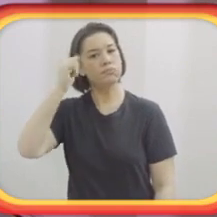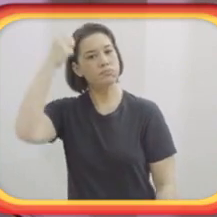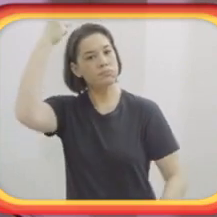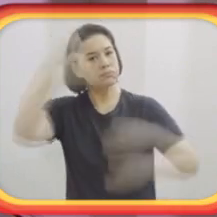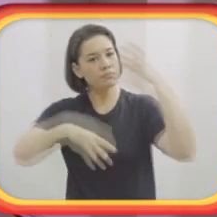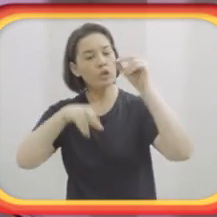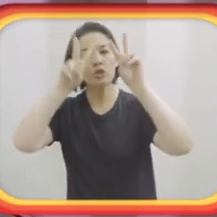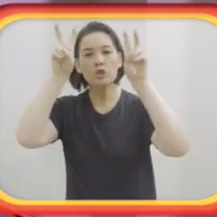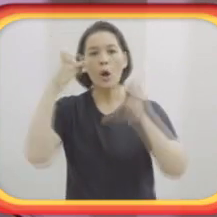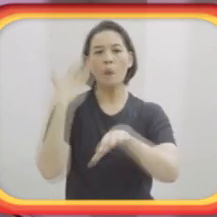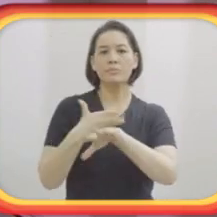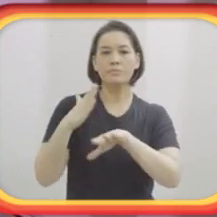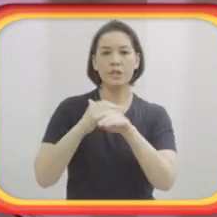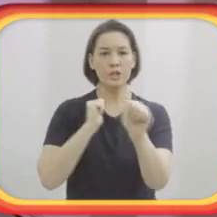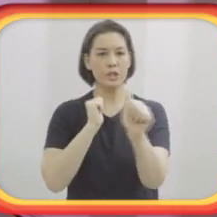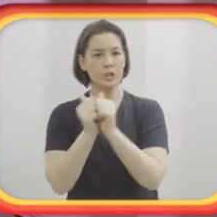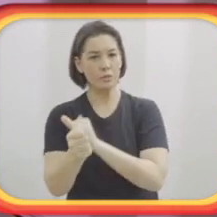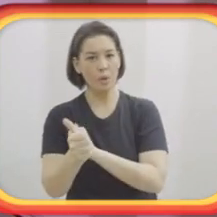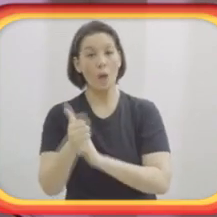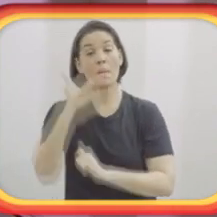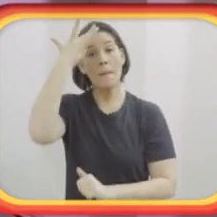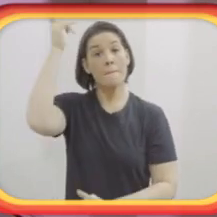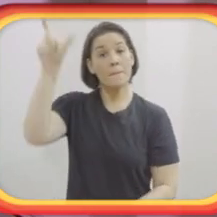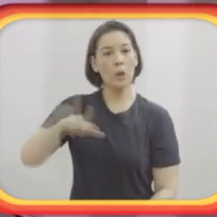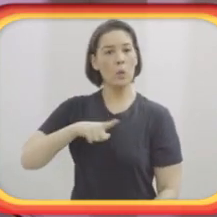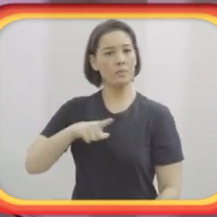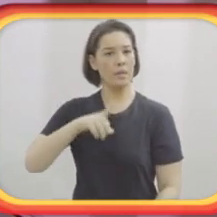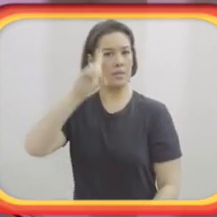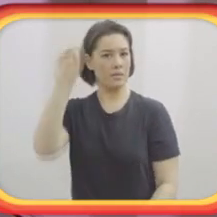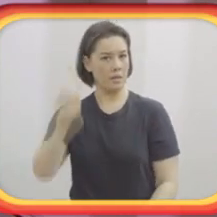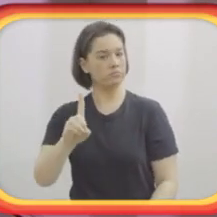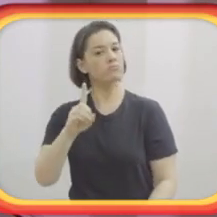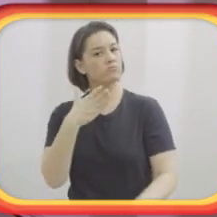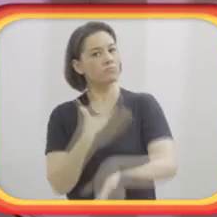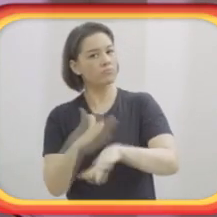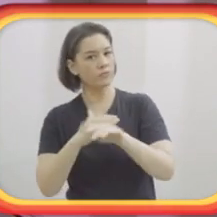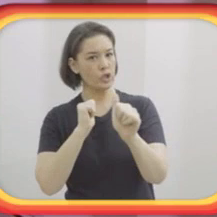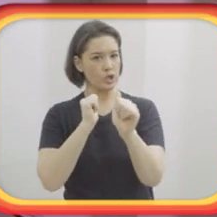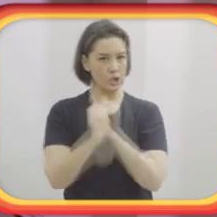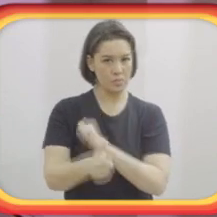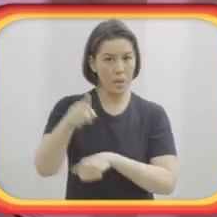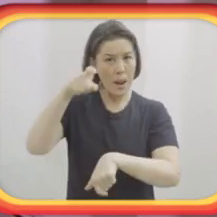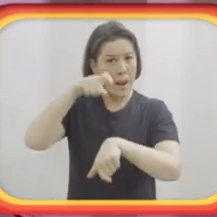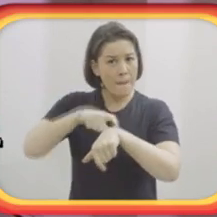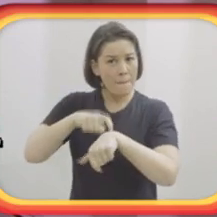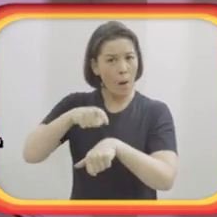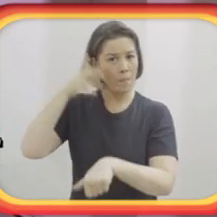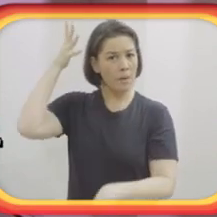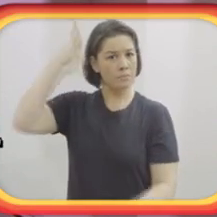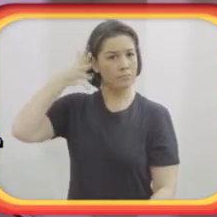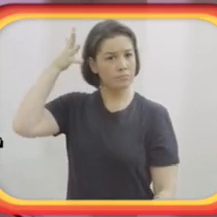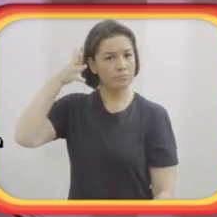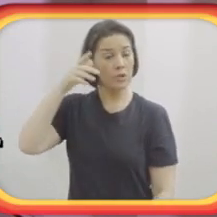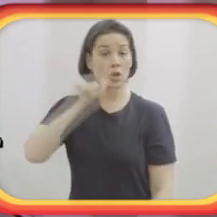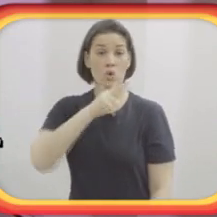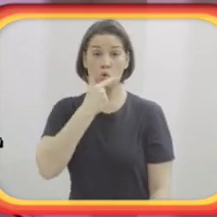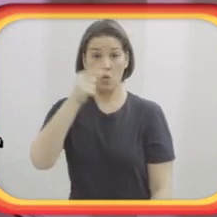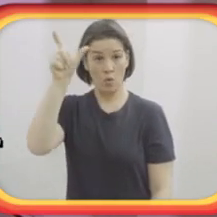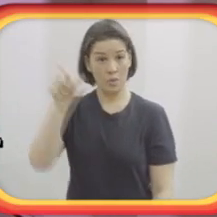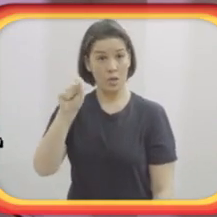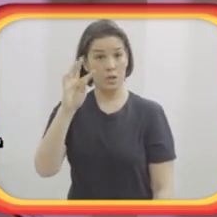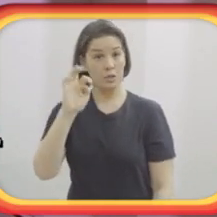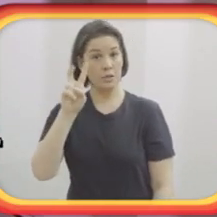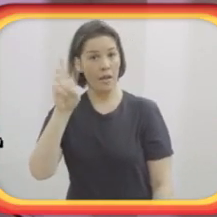palestrante falava muito sobre praticar esportes. Pessoas com deficiência praticando esportes.